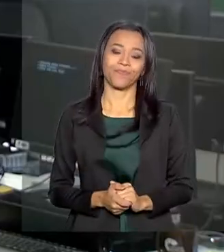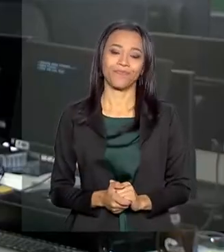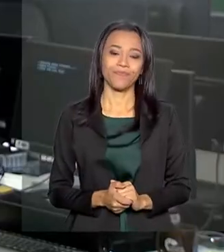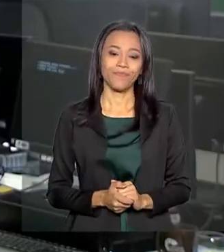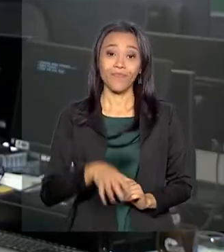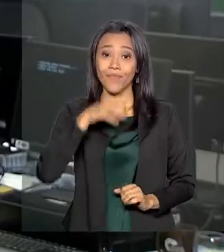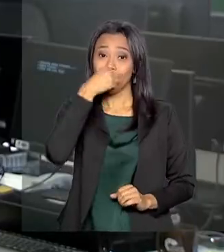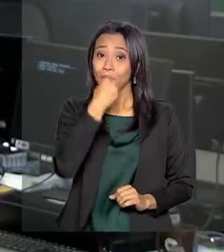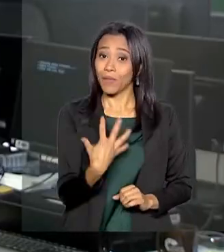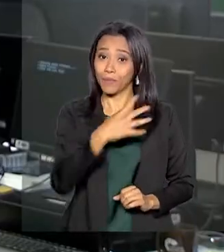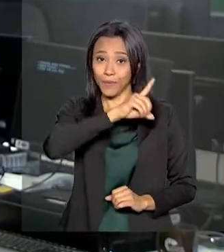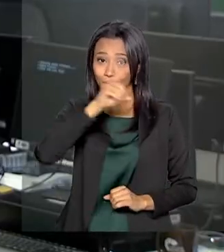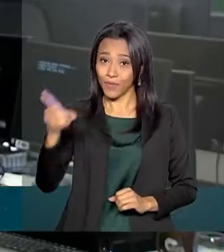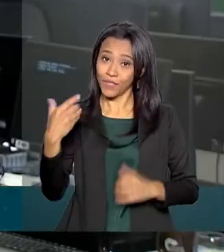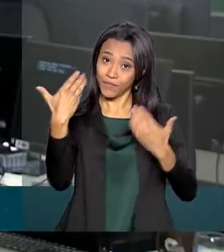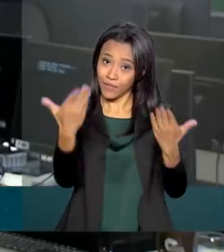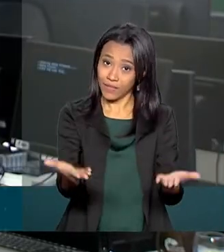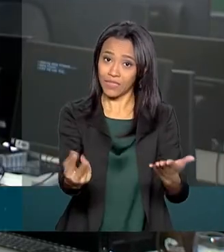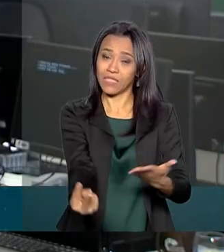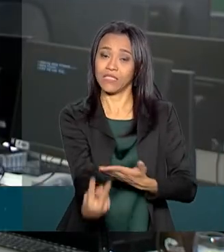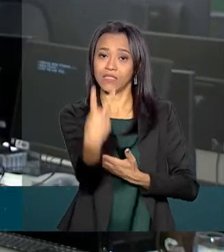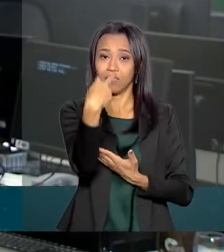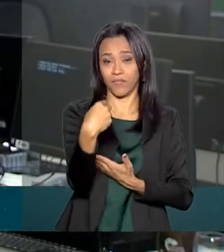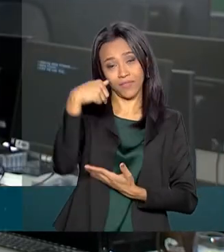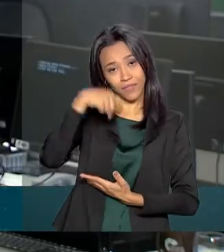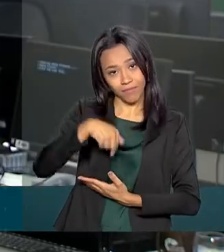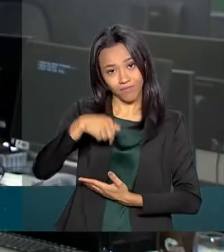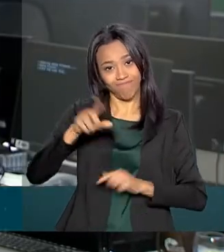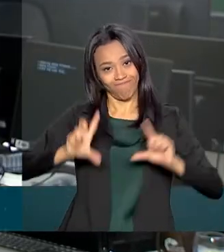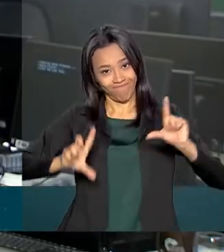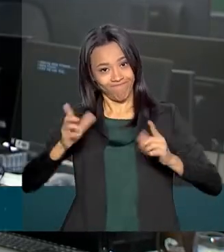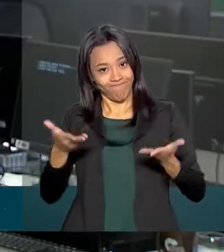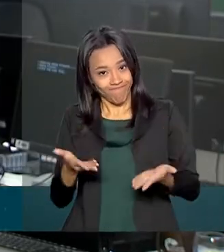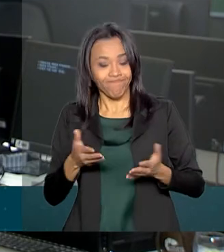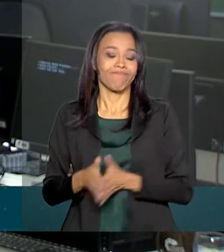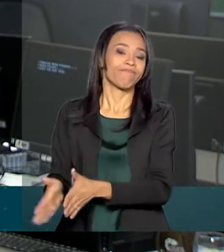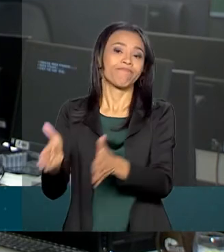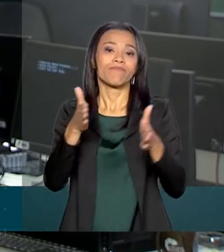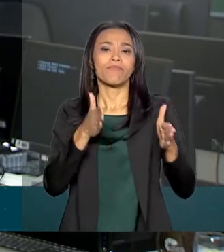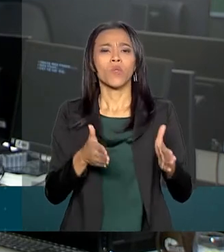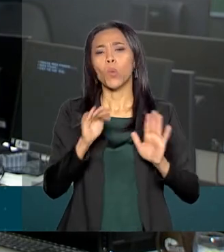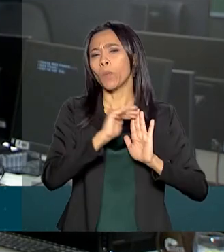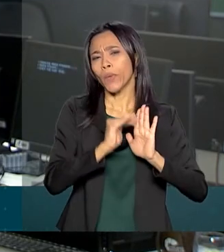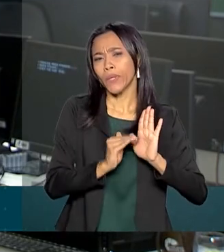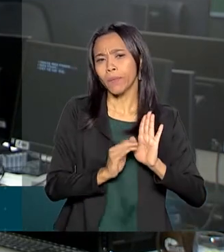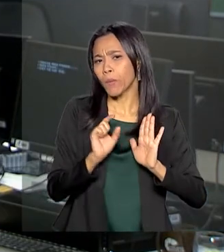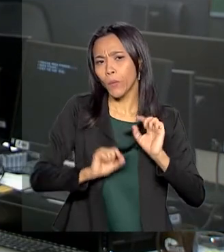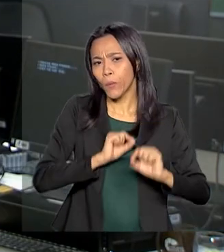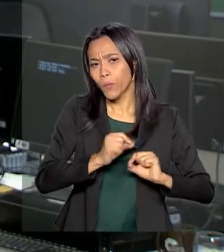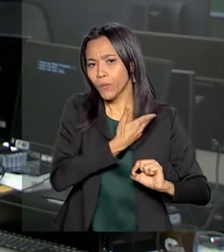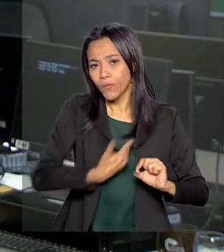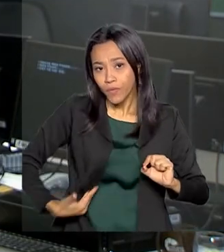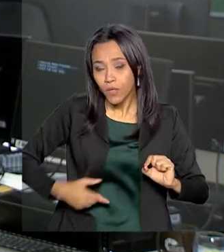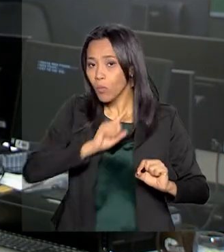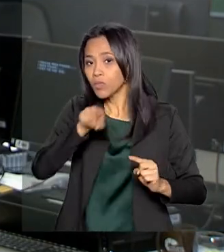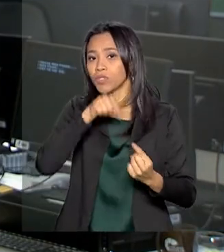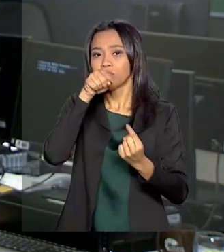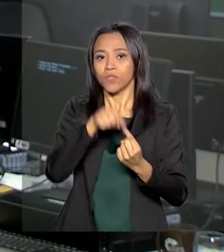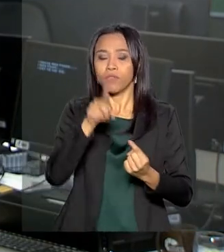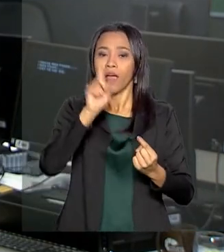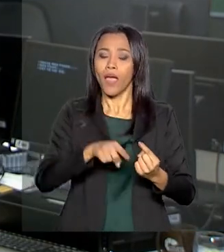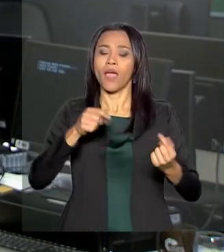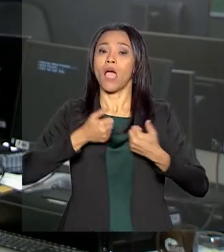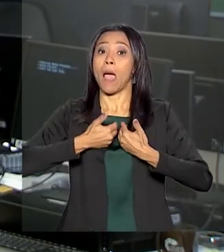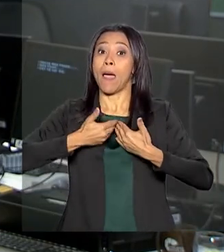Bom dia, Carla. Bom dia a você que acompanha o Brasil em Dia. O programa Saúde na Hora visa ampliar o atendimento da